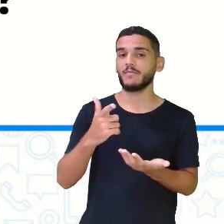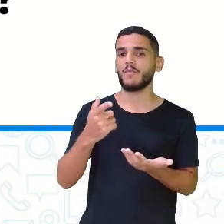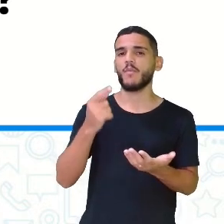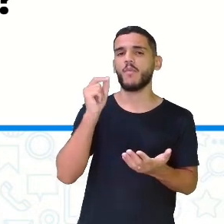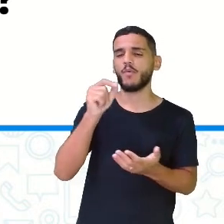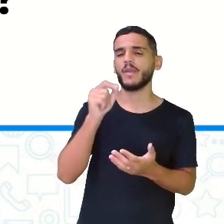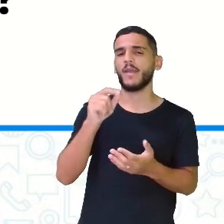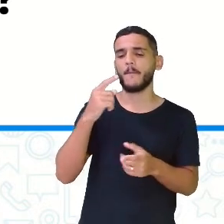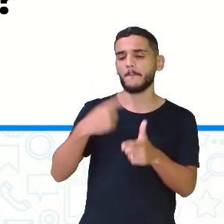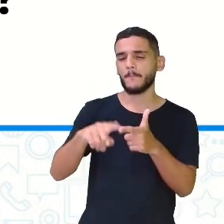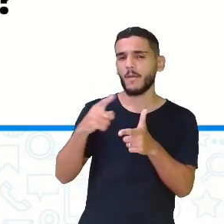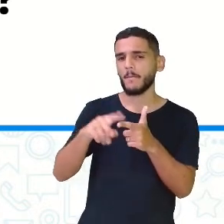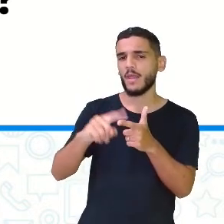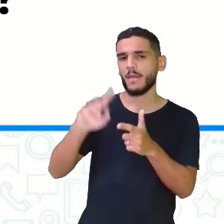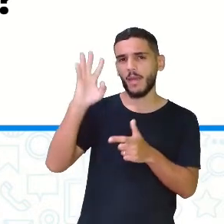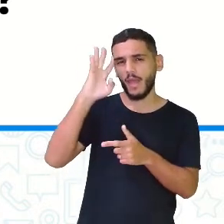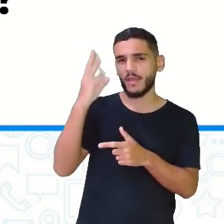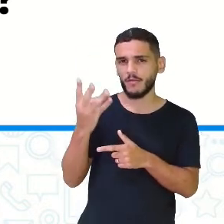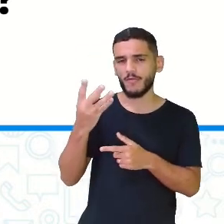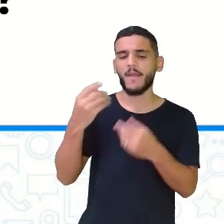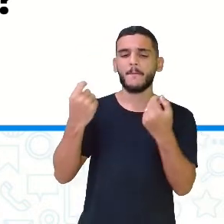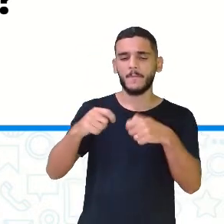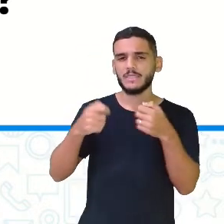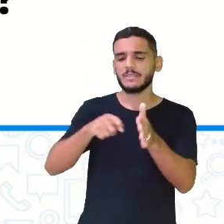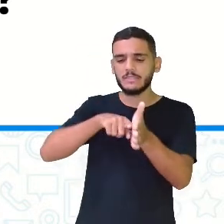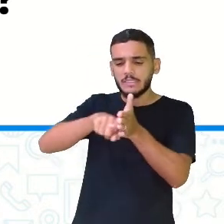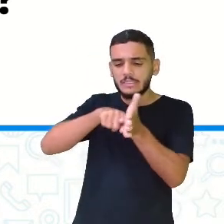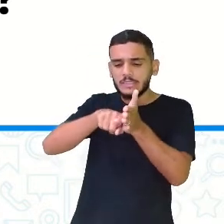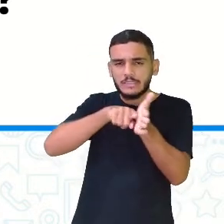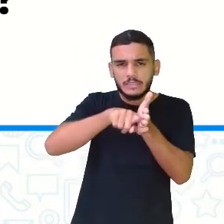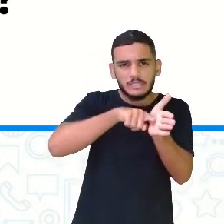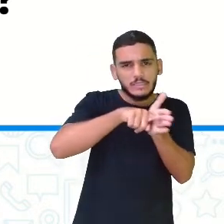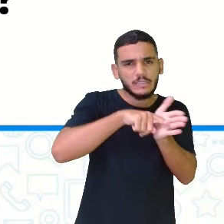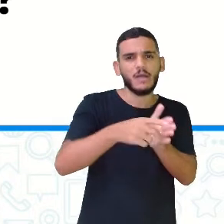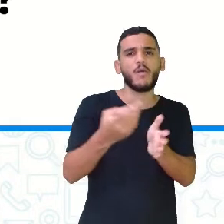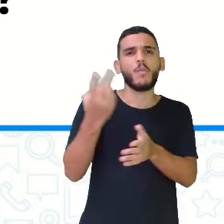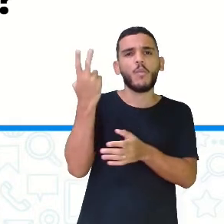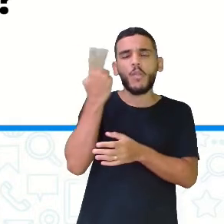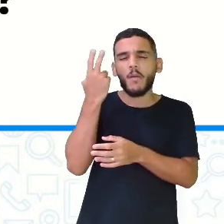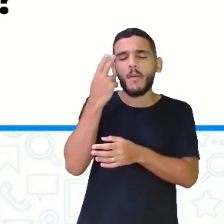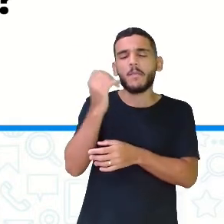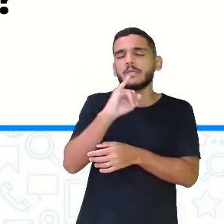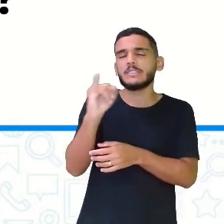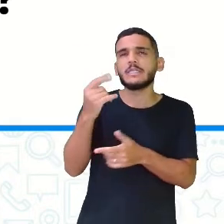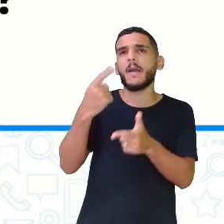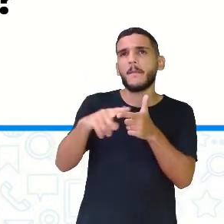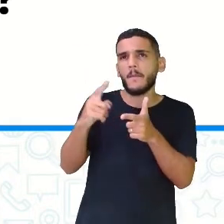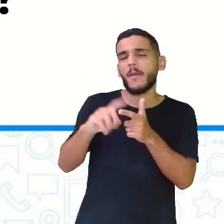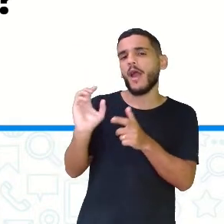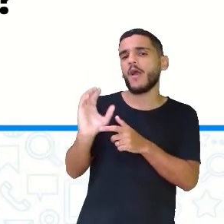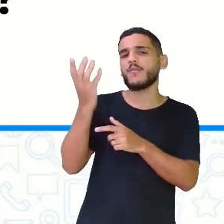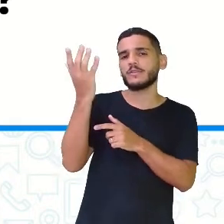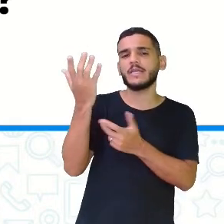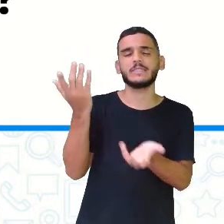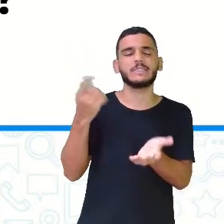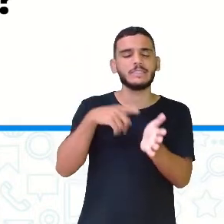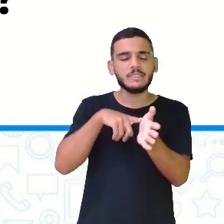investigando, não é? Geralmente, quando acontece alguma coisa que precisa ser